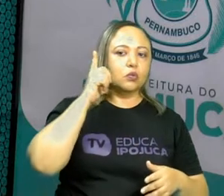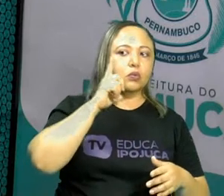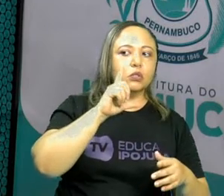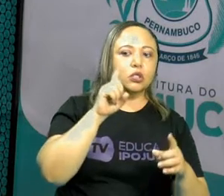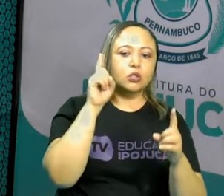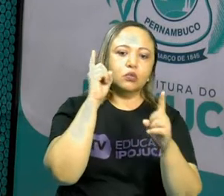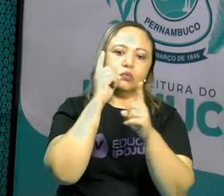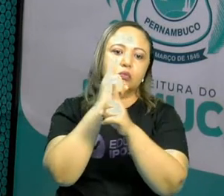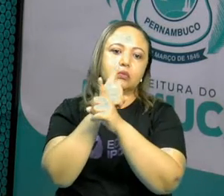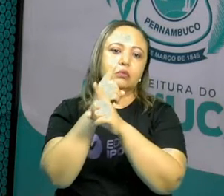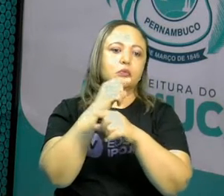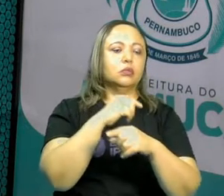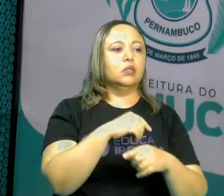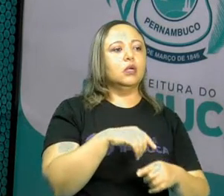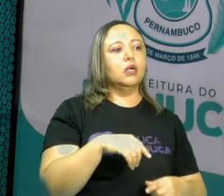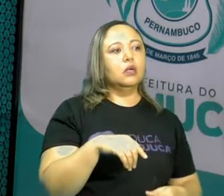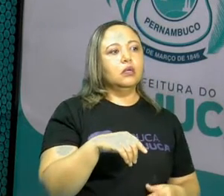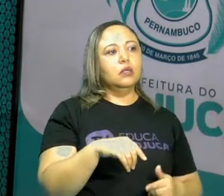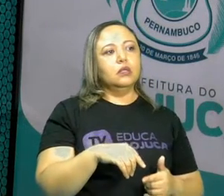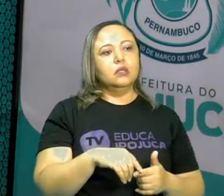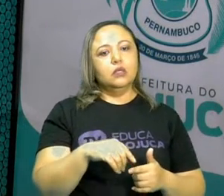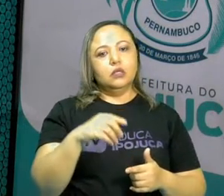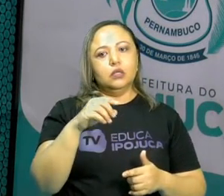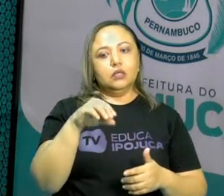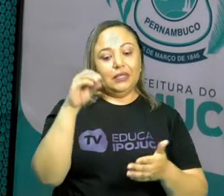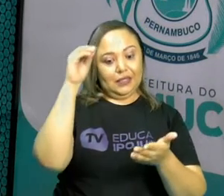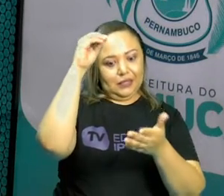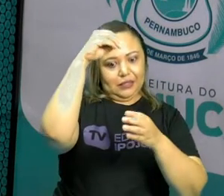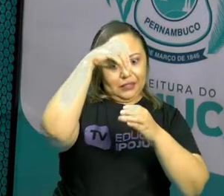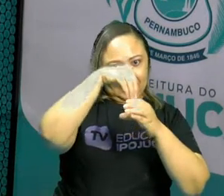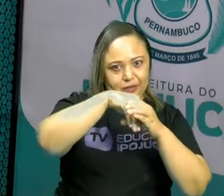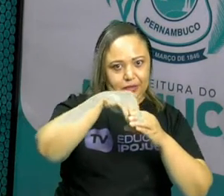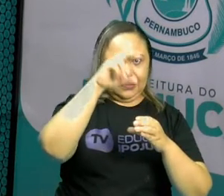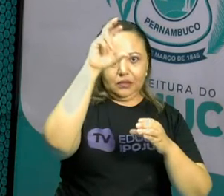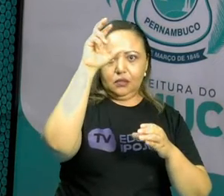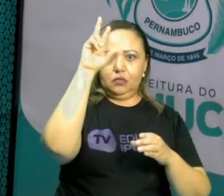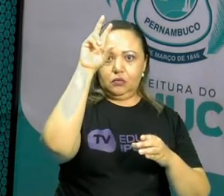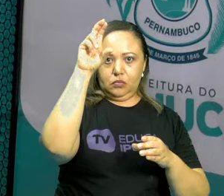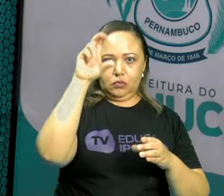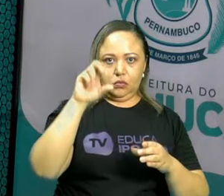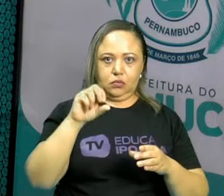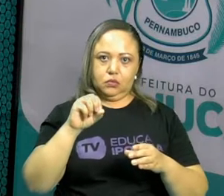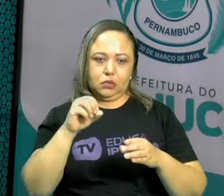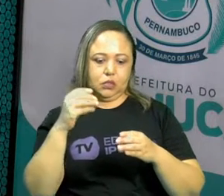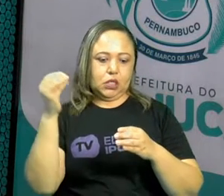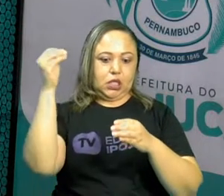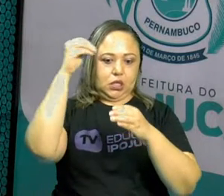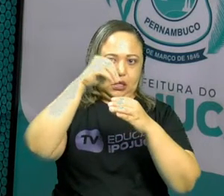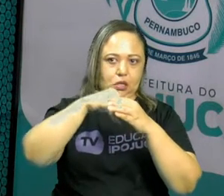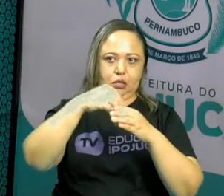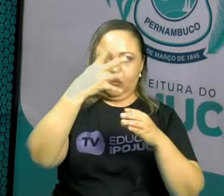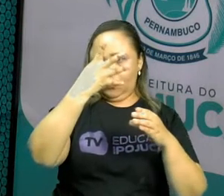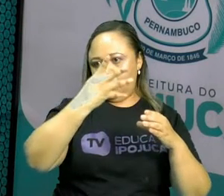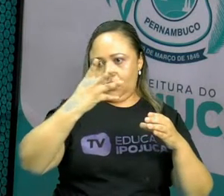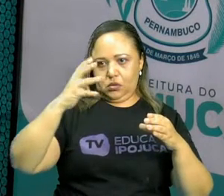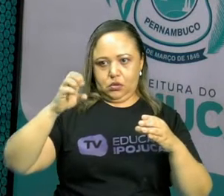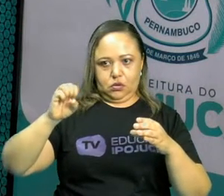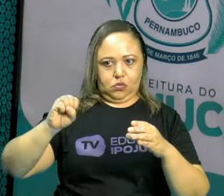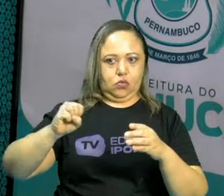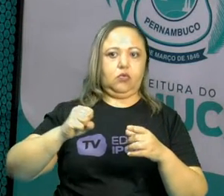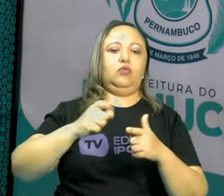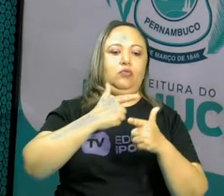encontrar divisores que estão no 50 e no 48 ao mesmo tempo? Olhando aqui direitinho,